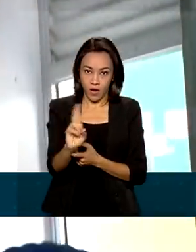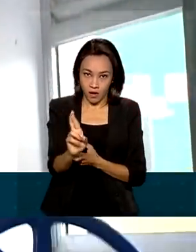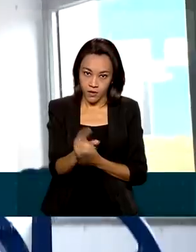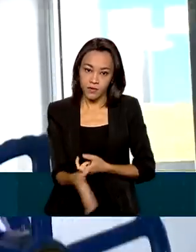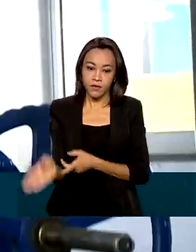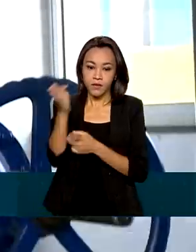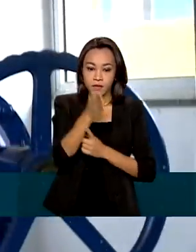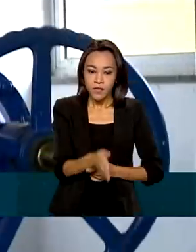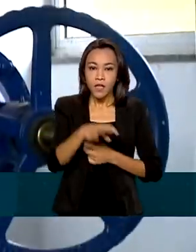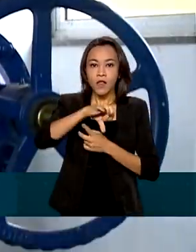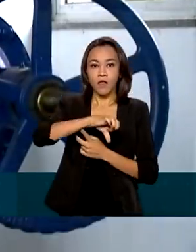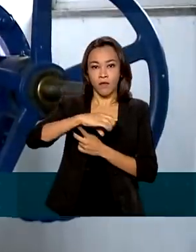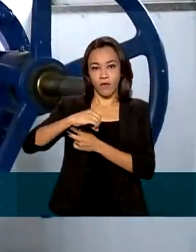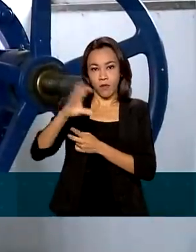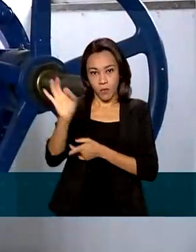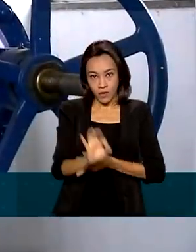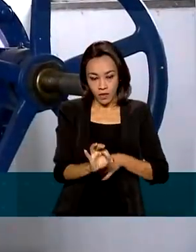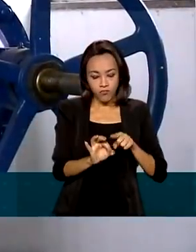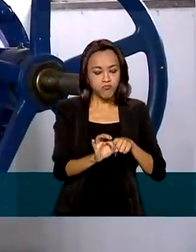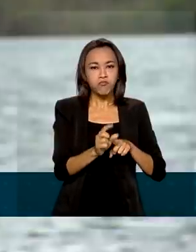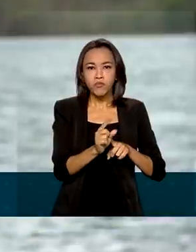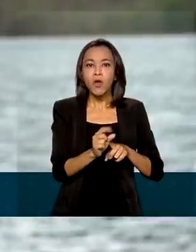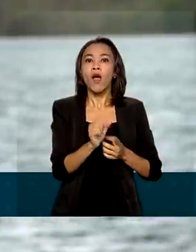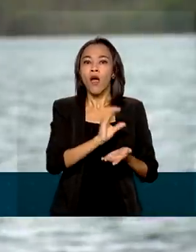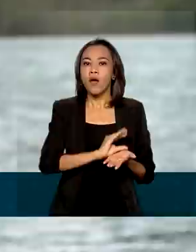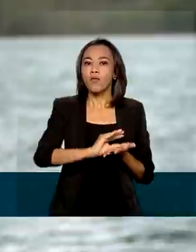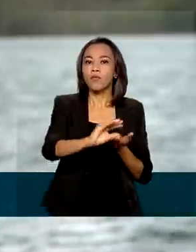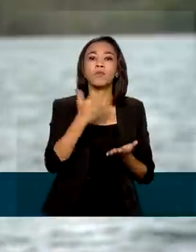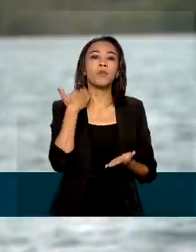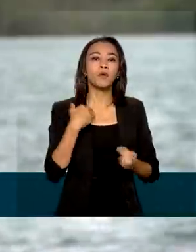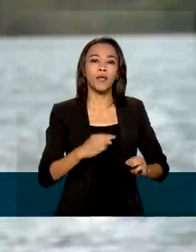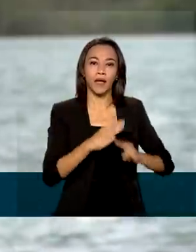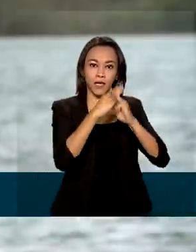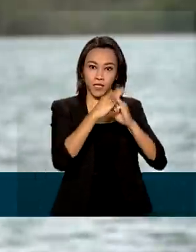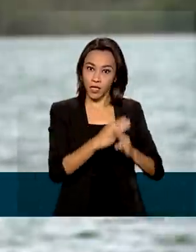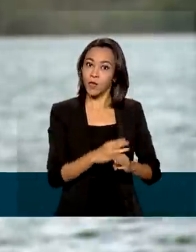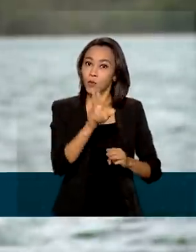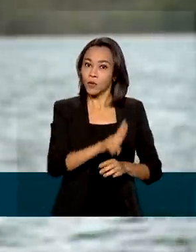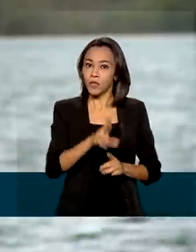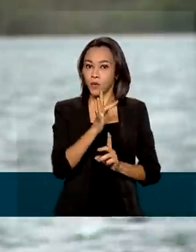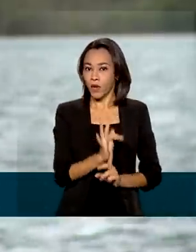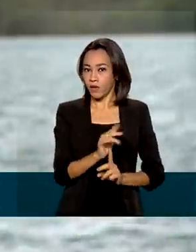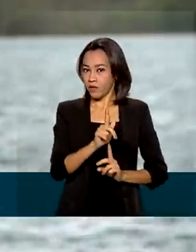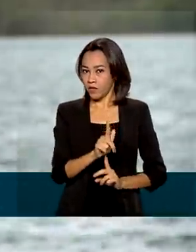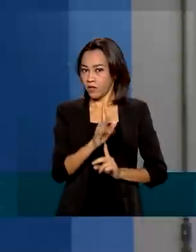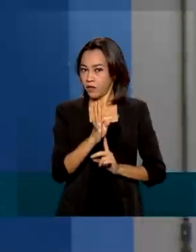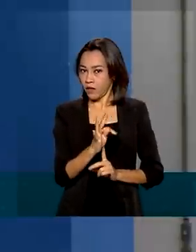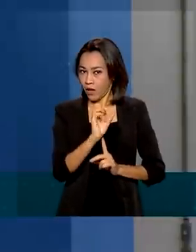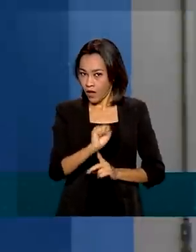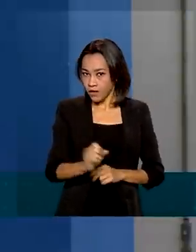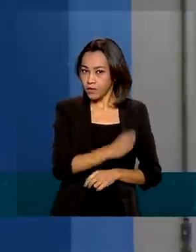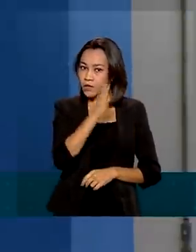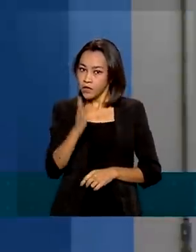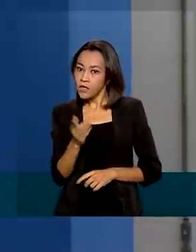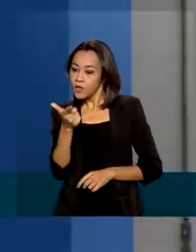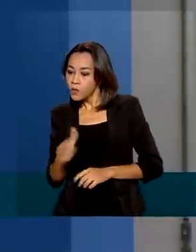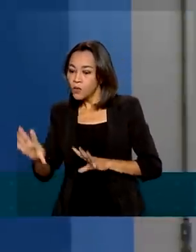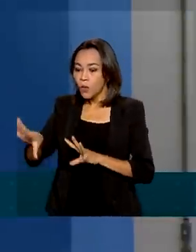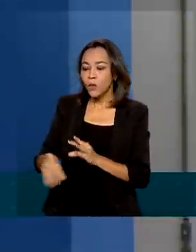cerca de 90% financiados pela Caixa com recursos do FGTS e o restante como